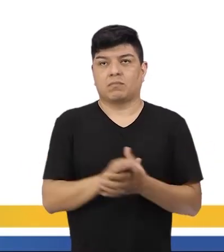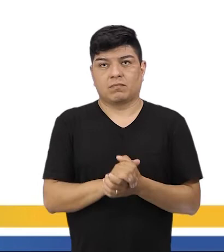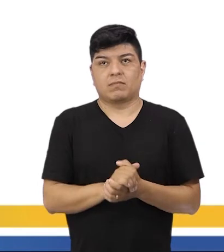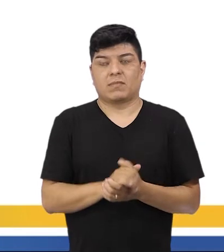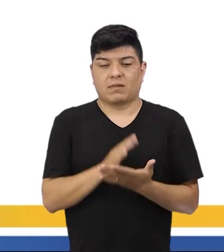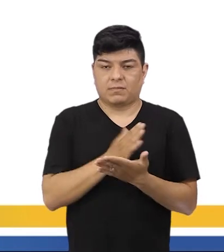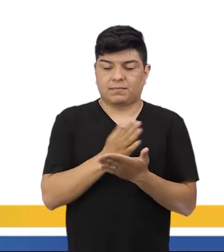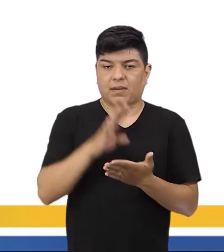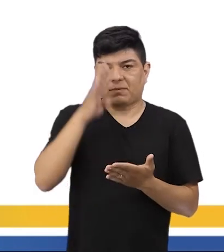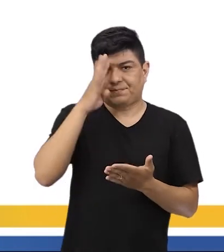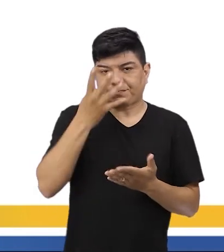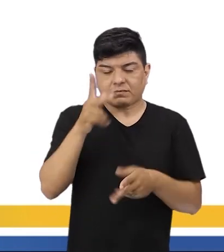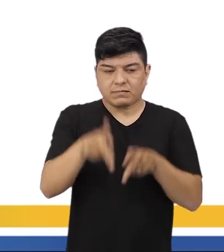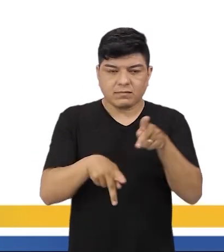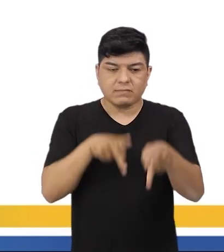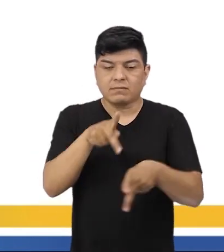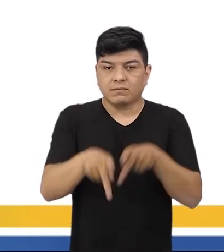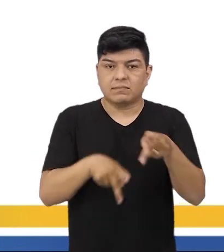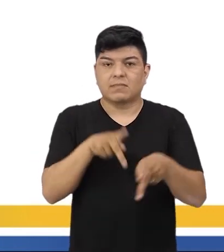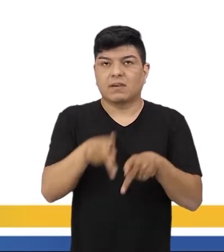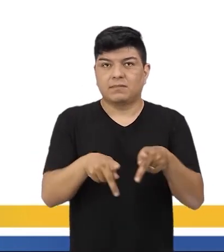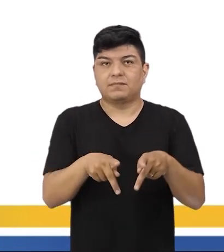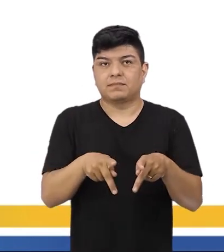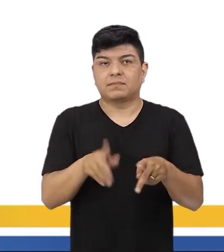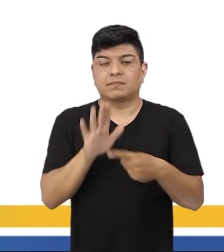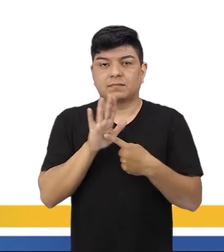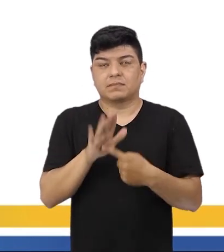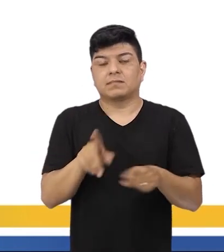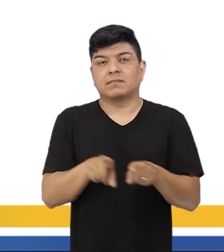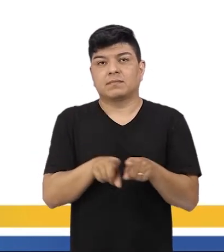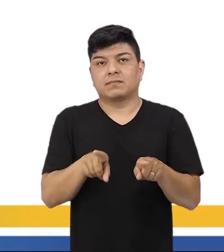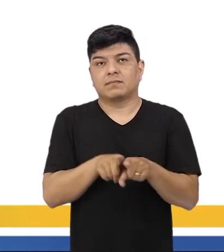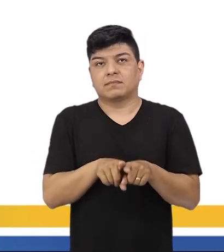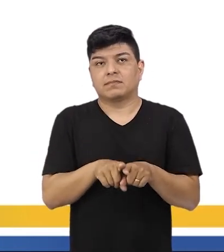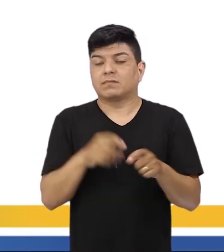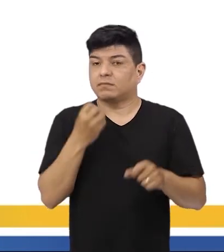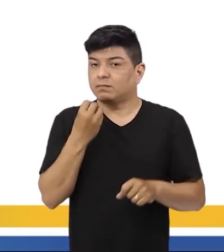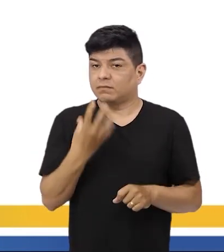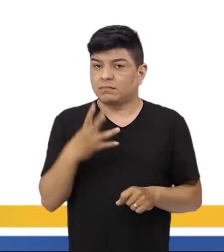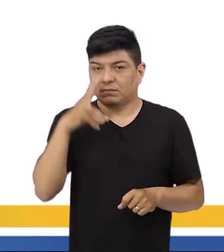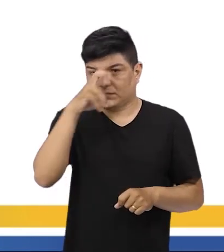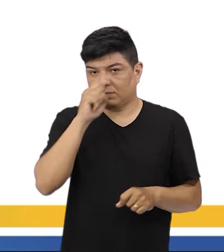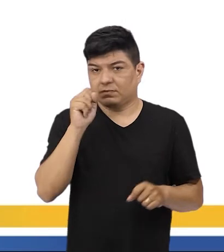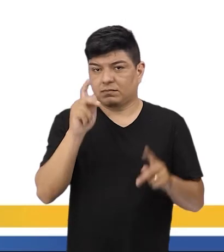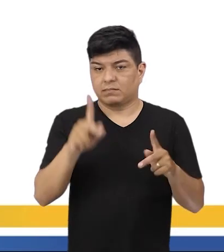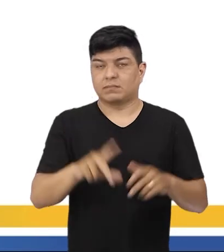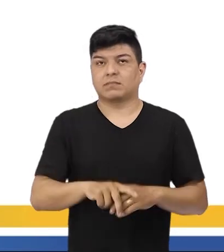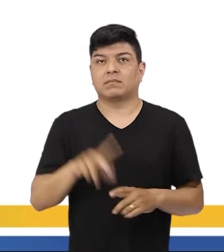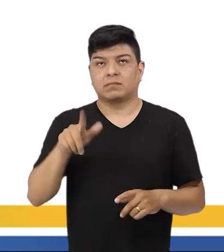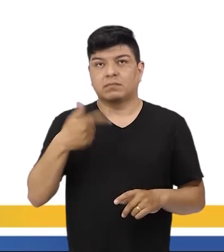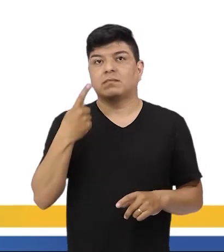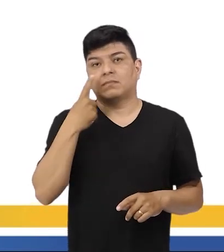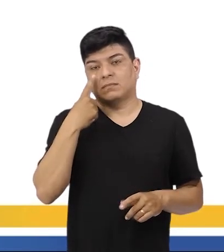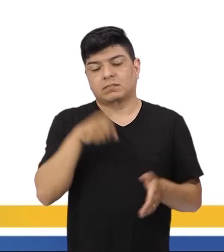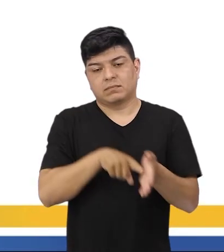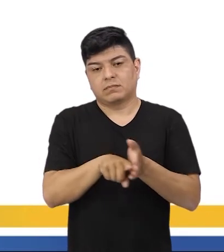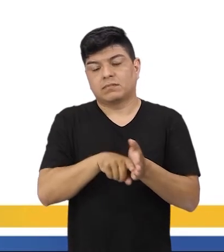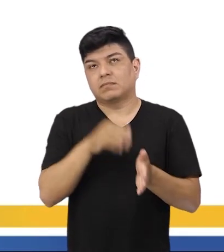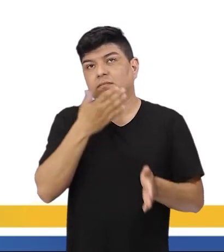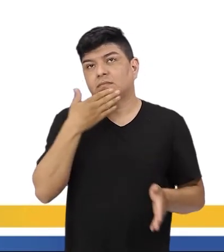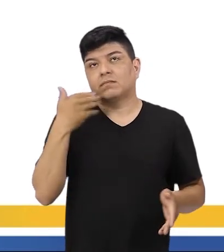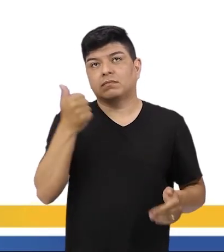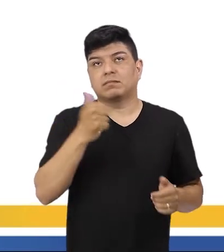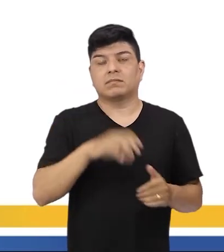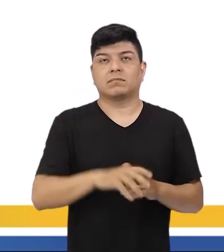Apesar de algumas atitudes populares, né? Ele vai se mostrar também aí bem, bem forte, tá bom, pessoal? Depois vocês vão precisar um pouquinho